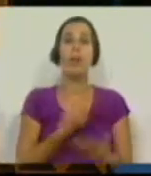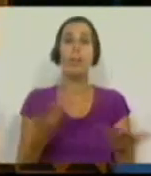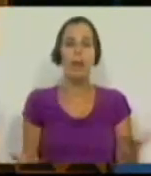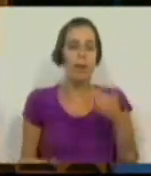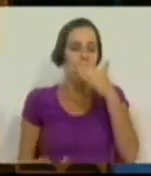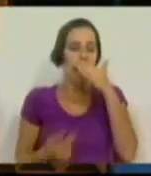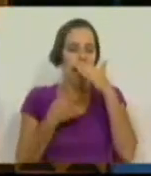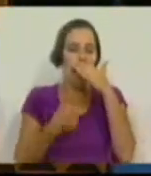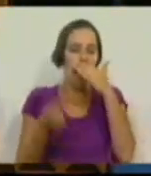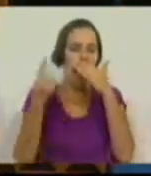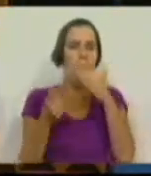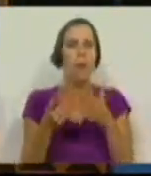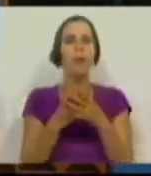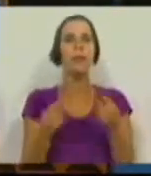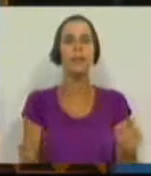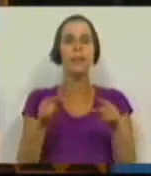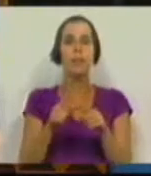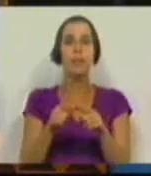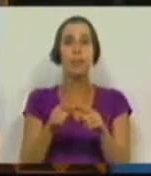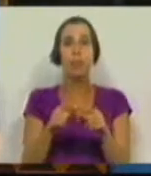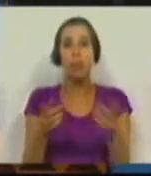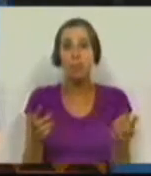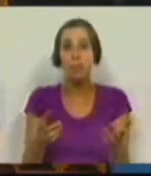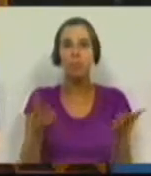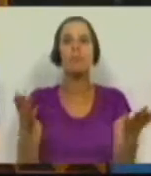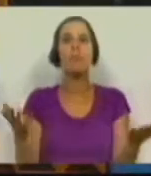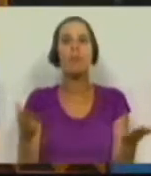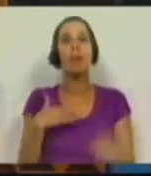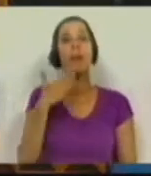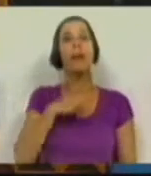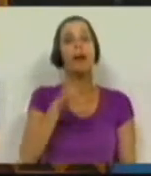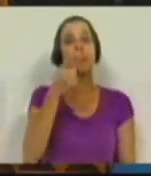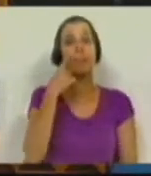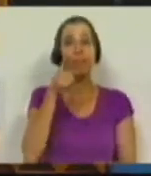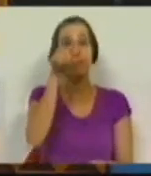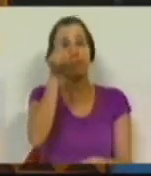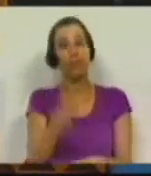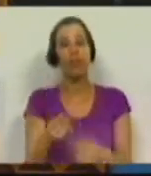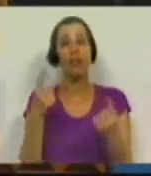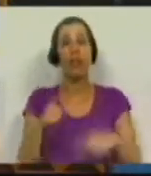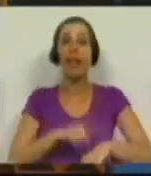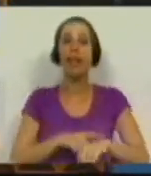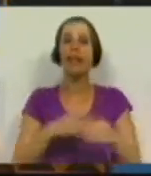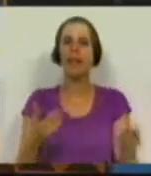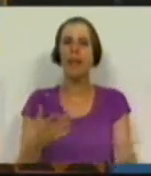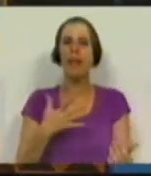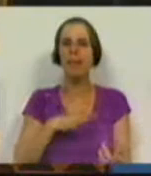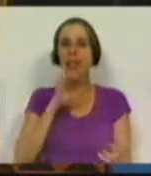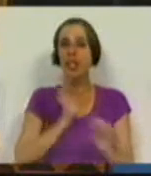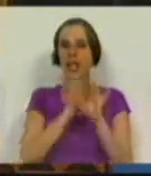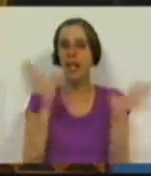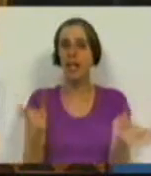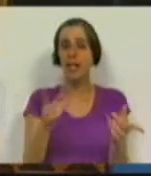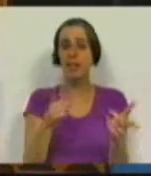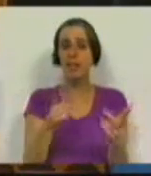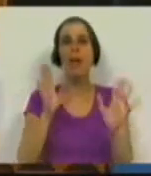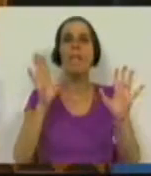mas estranharíamos que a solução, por preconizada, fosse esta, e, portanto, aproveito e vejo que V. Exª tem ainda tempo para prestar os esclarecimentos